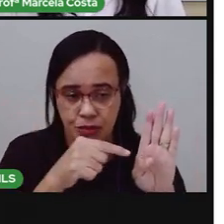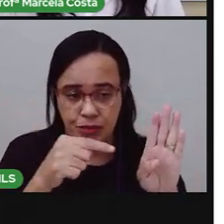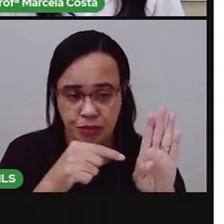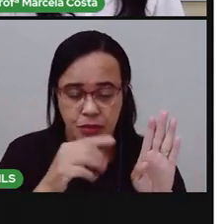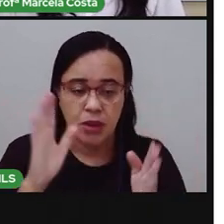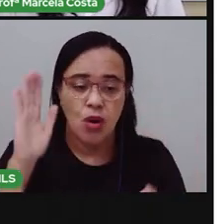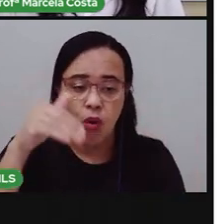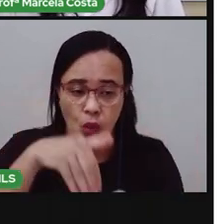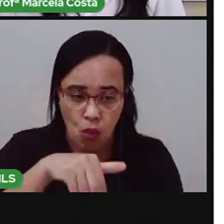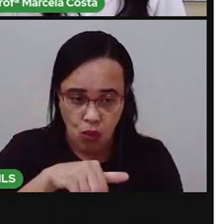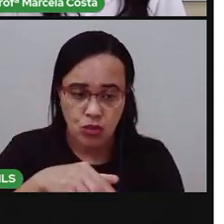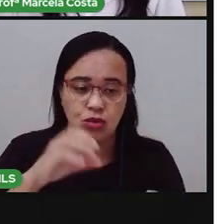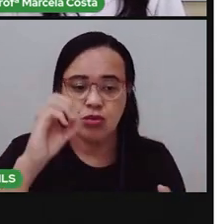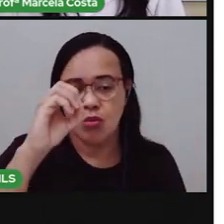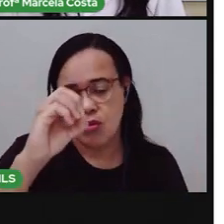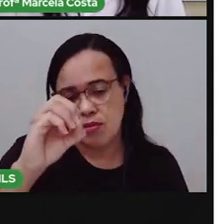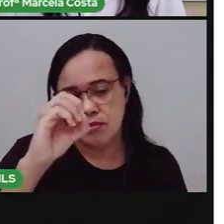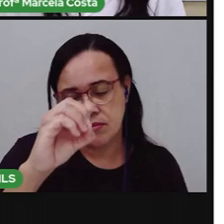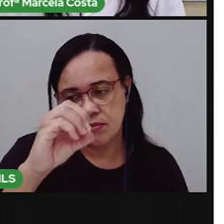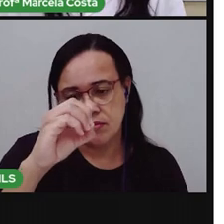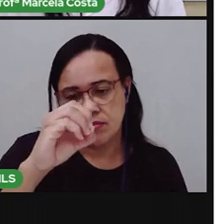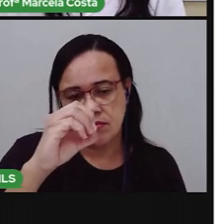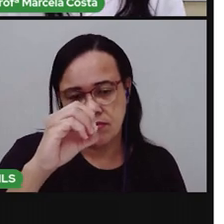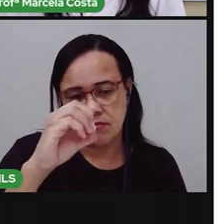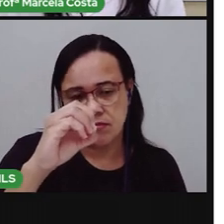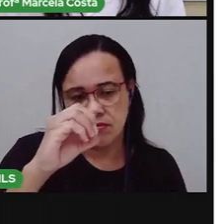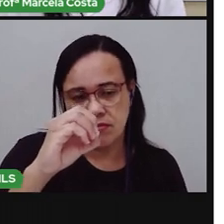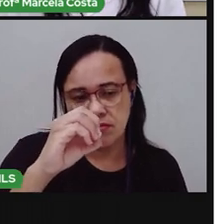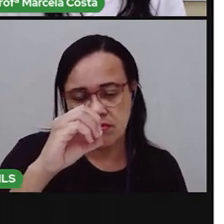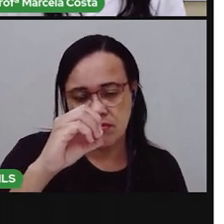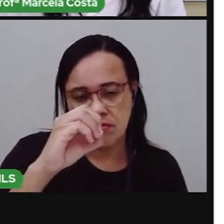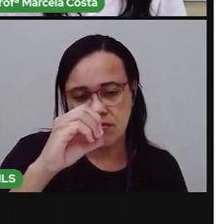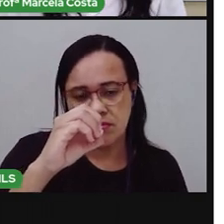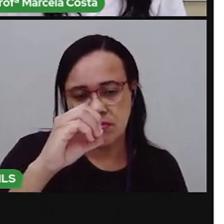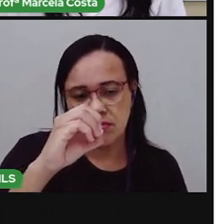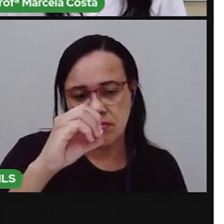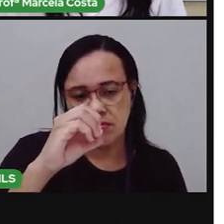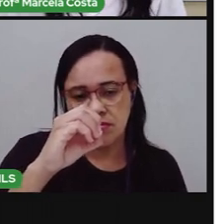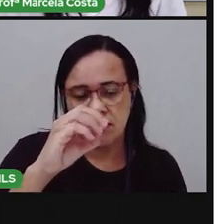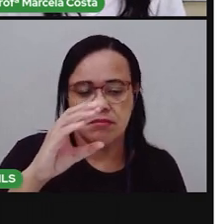A letra O, né? BIS-CO-I-T-O.